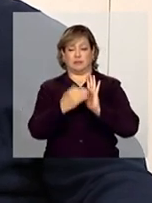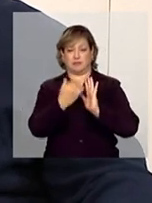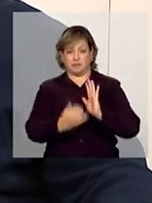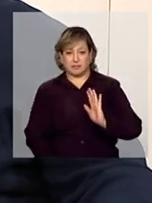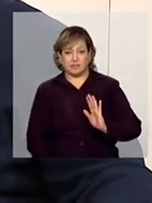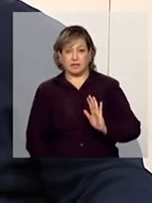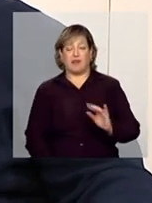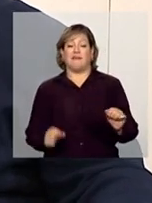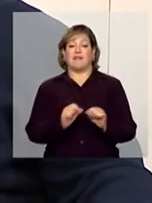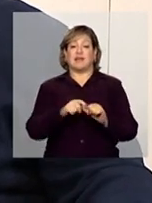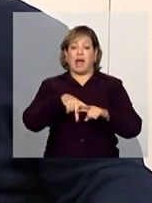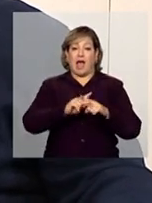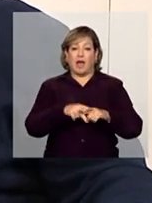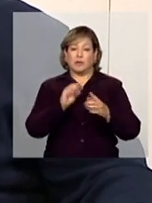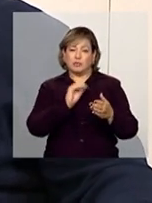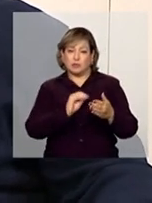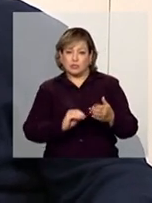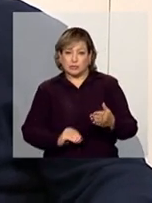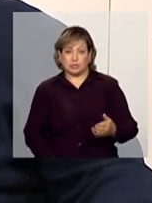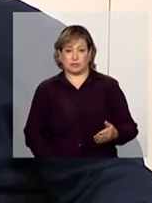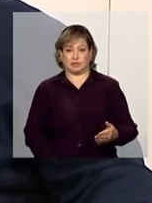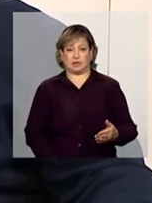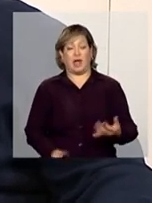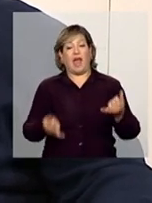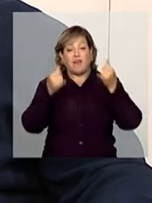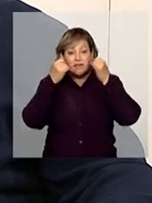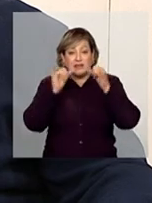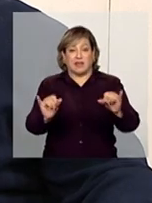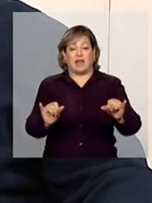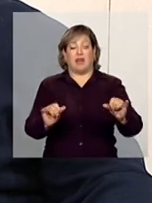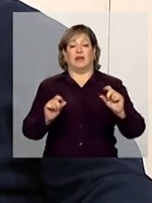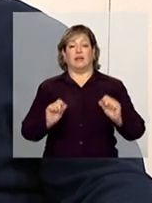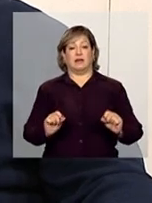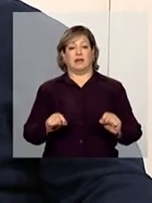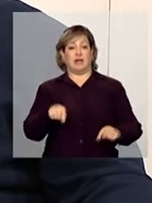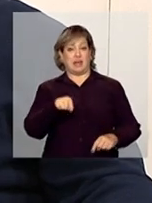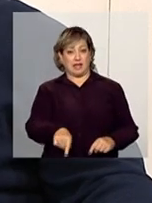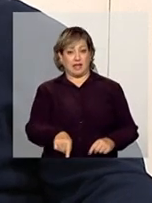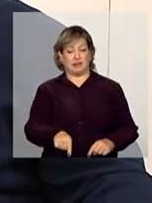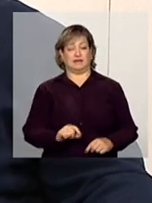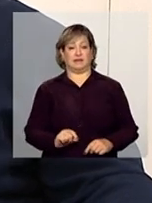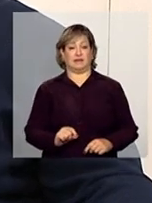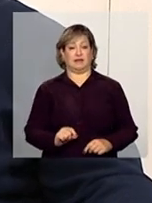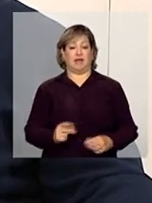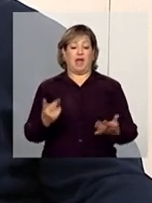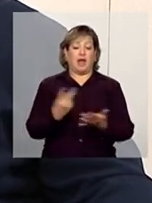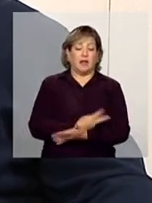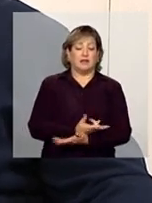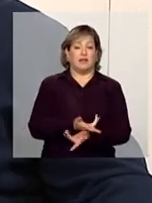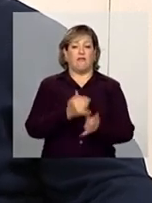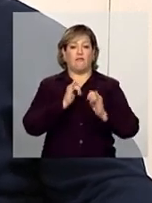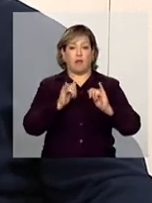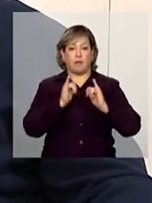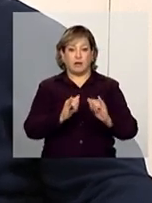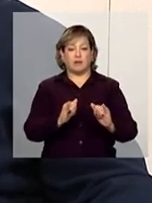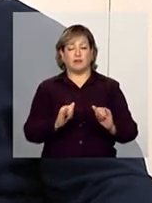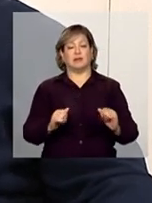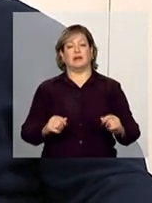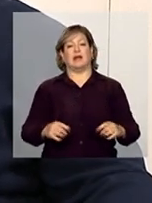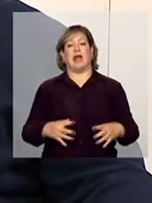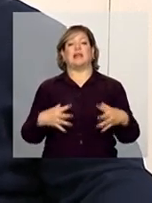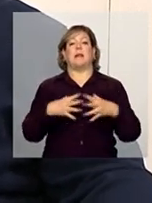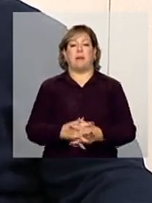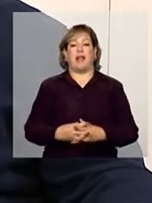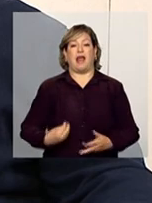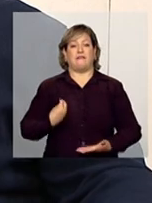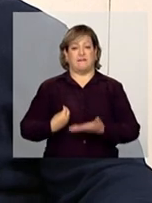faça lá um ajuste para evitar que esse erro de informação prejudique aquela família.